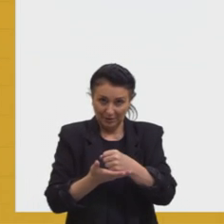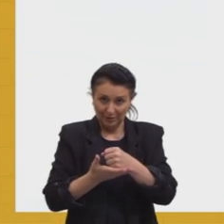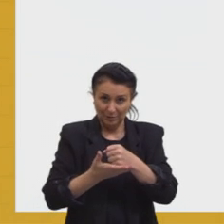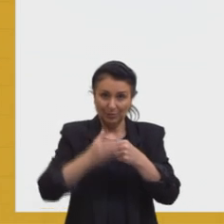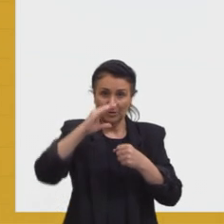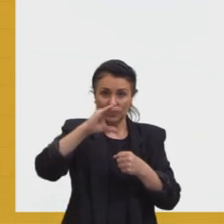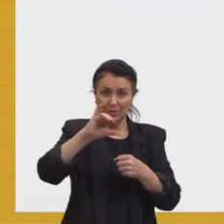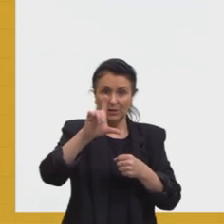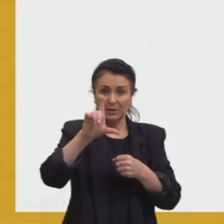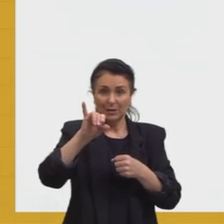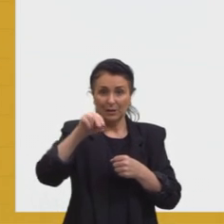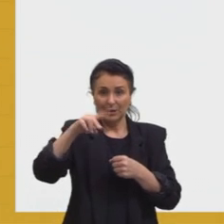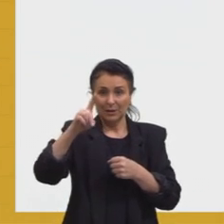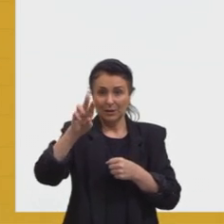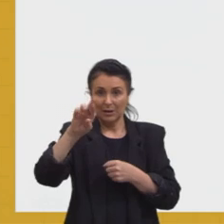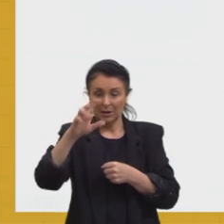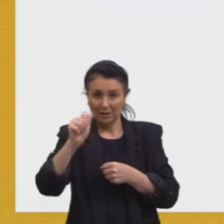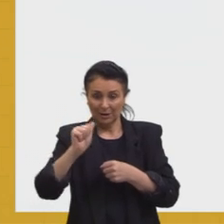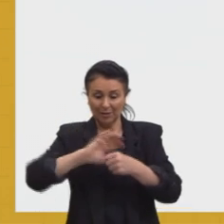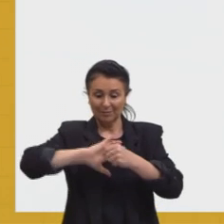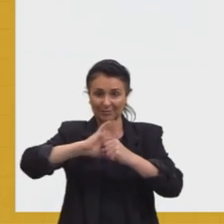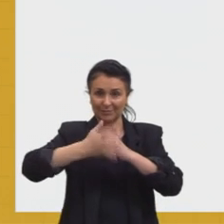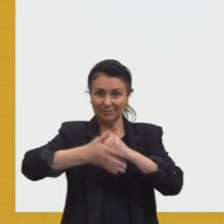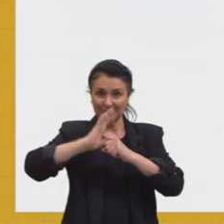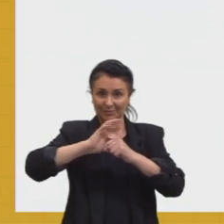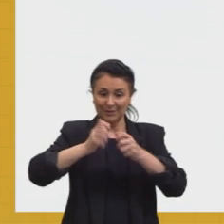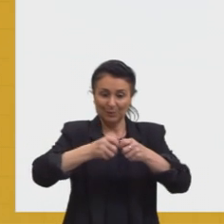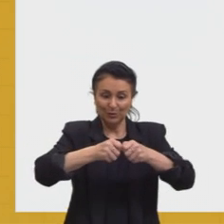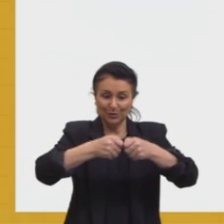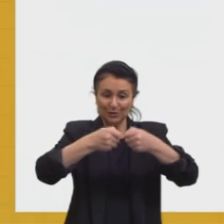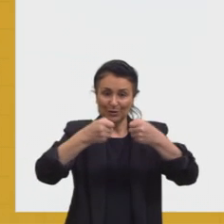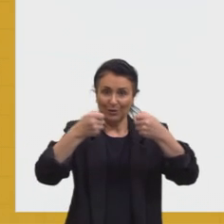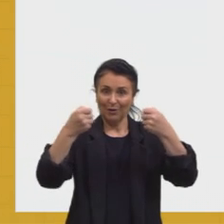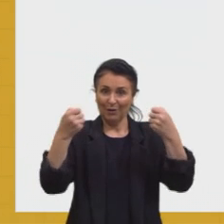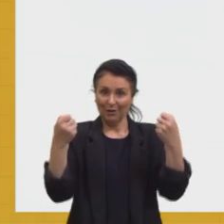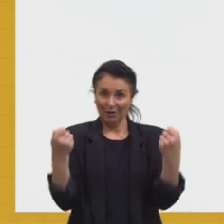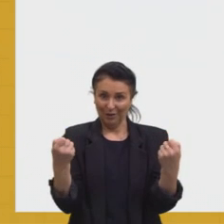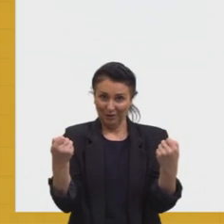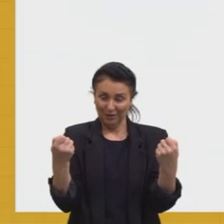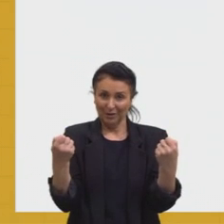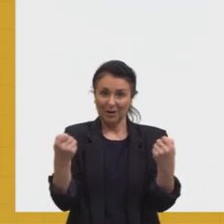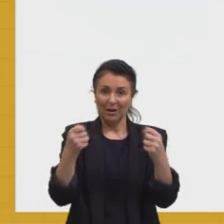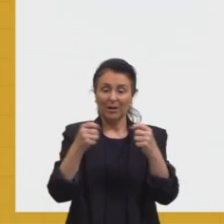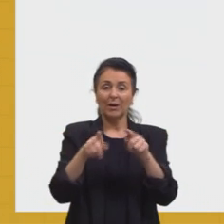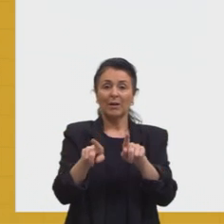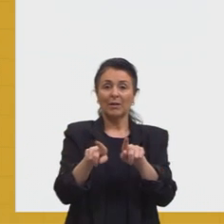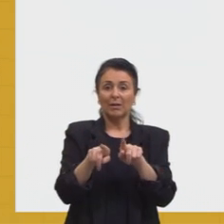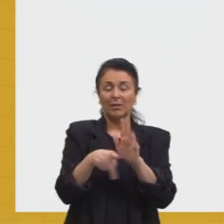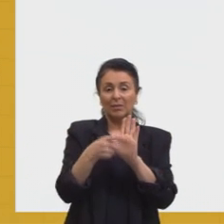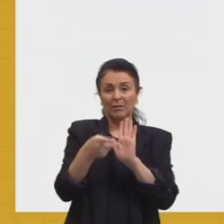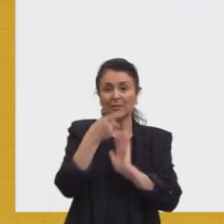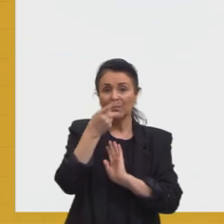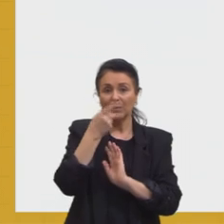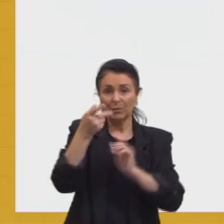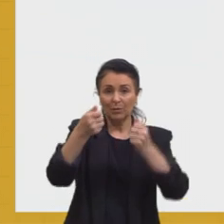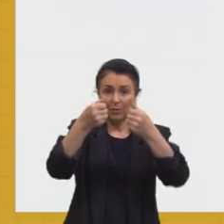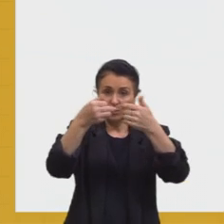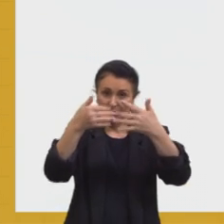viu que é um cilindro que envolve o globo e depois se desenrola. Falei aqui sobre a projeção cônica,